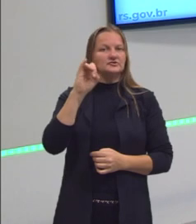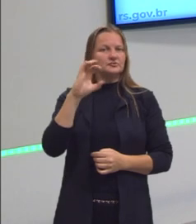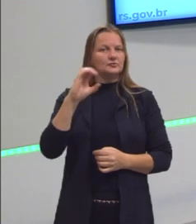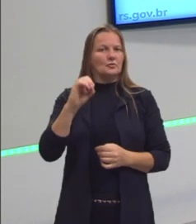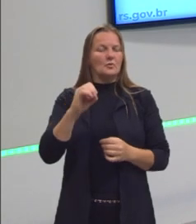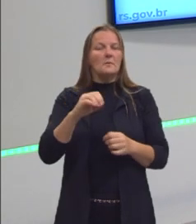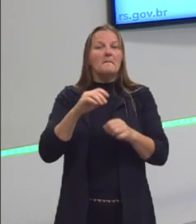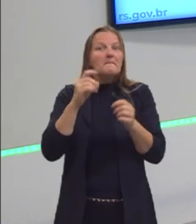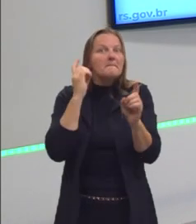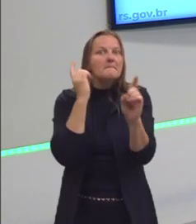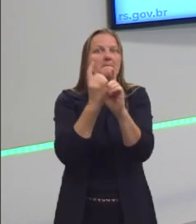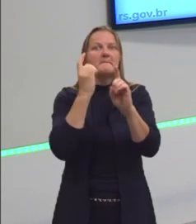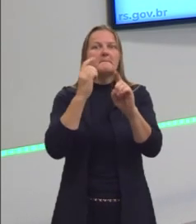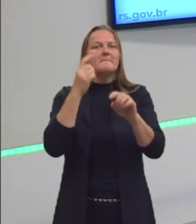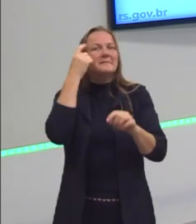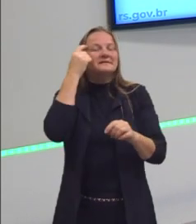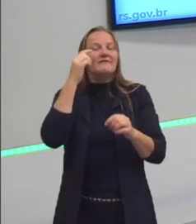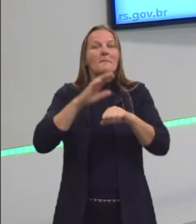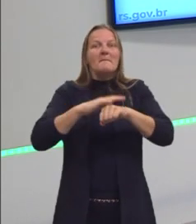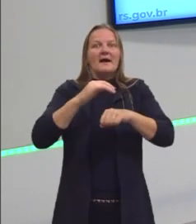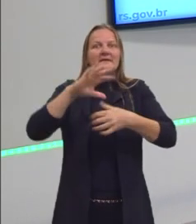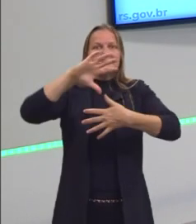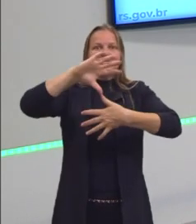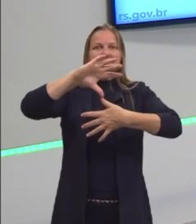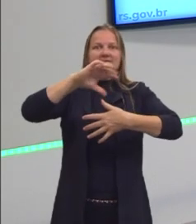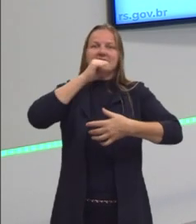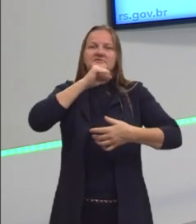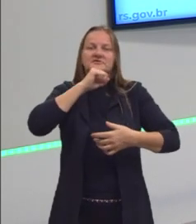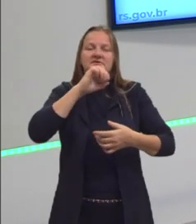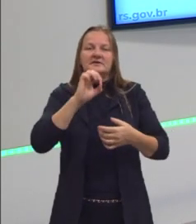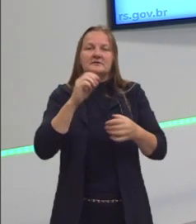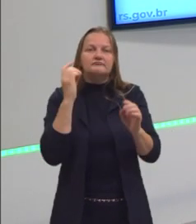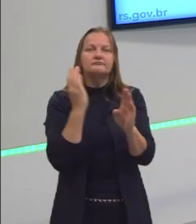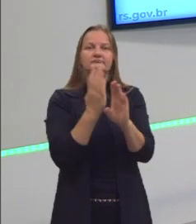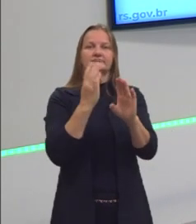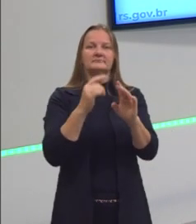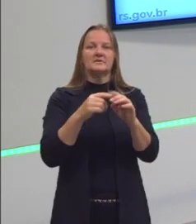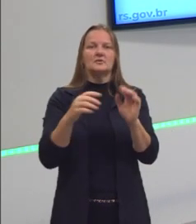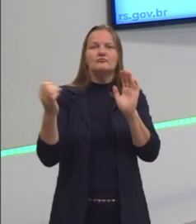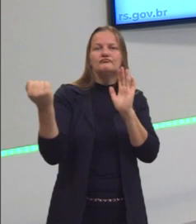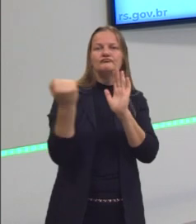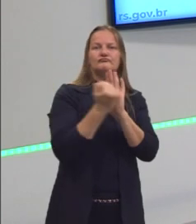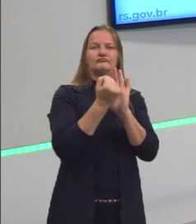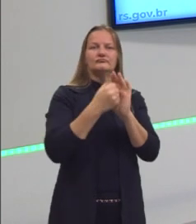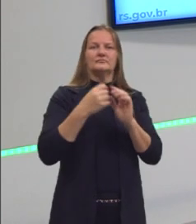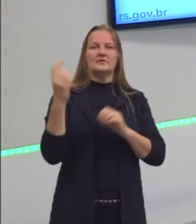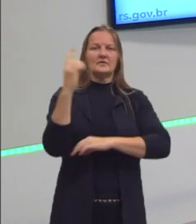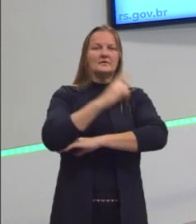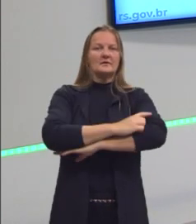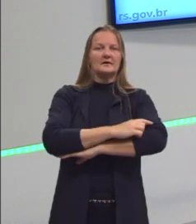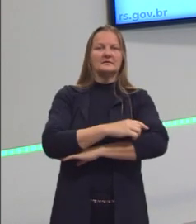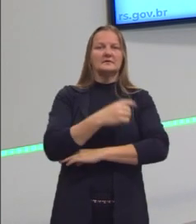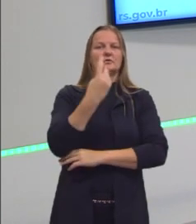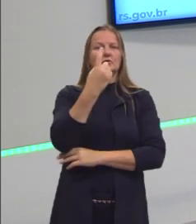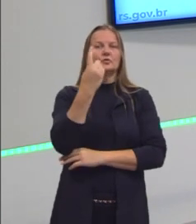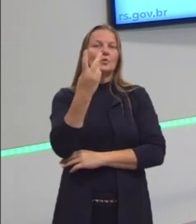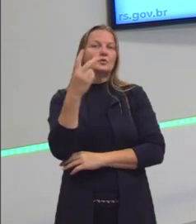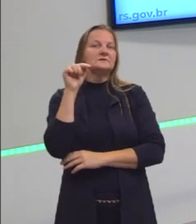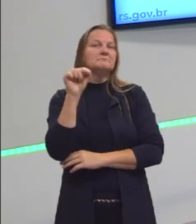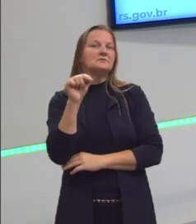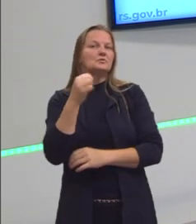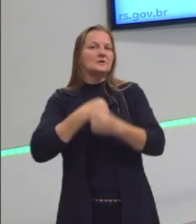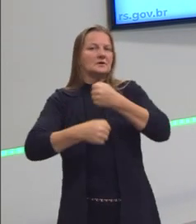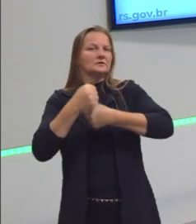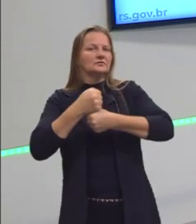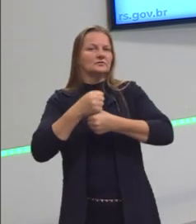antigas da presença humana na América e se cravou essa data. Então, os seres humanos chegaram a cerca de 12 mil anos atrás,